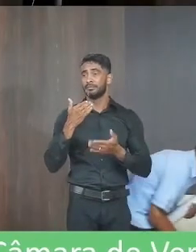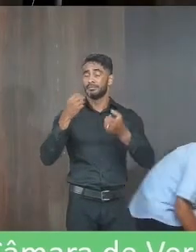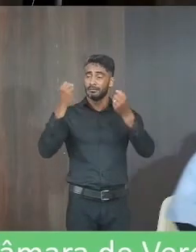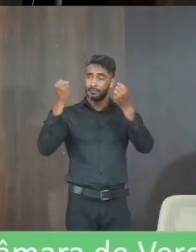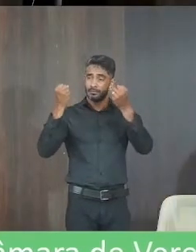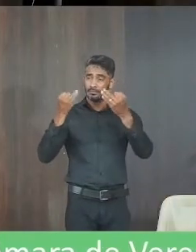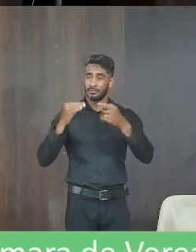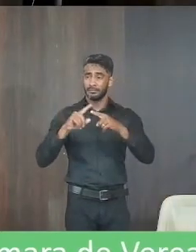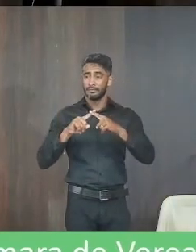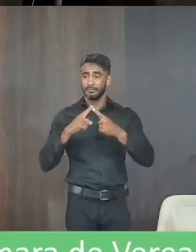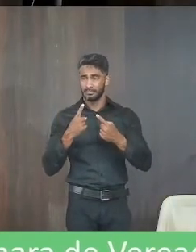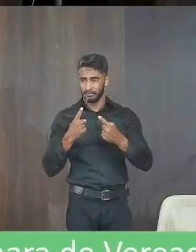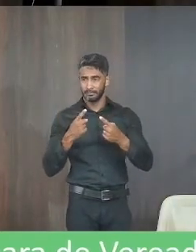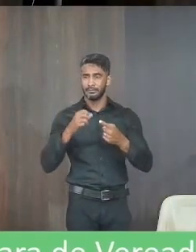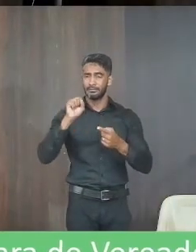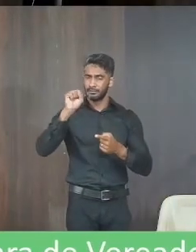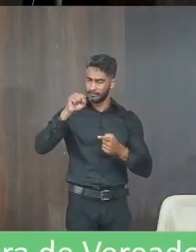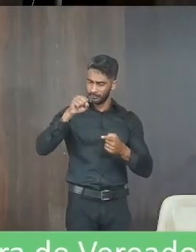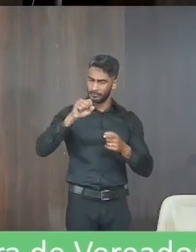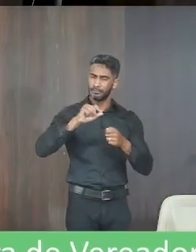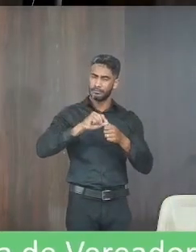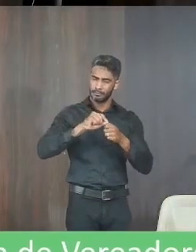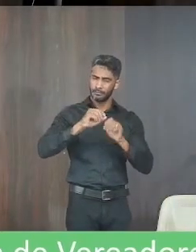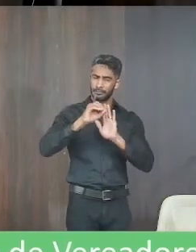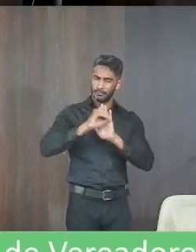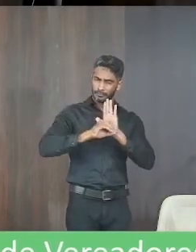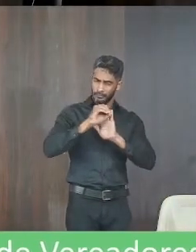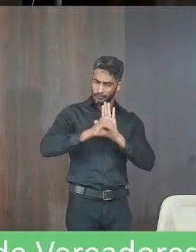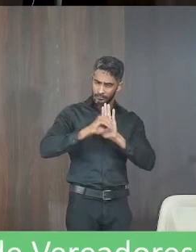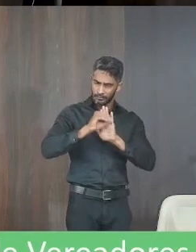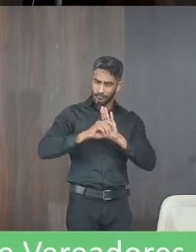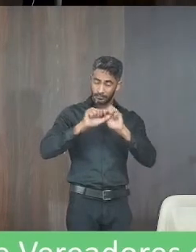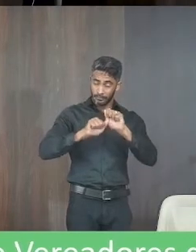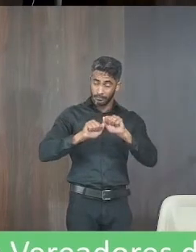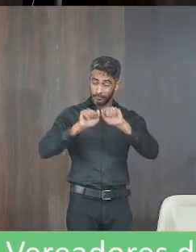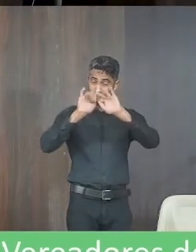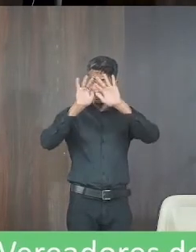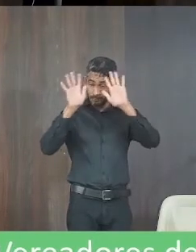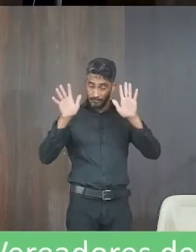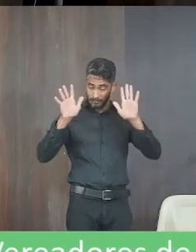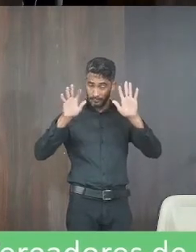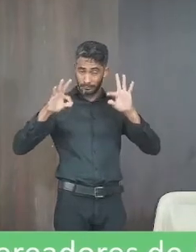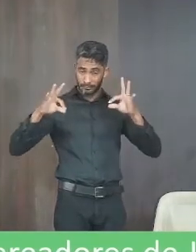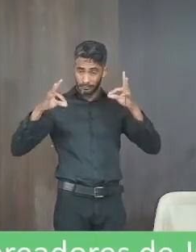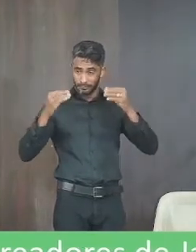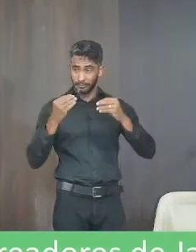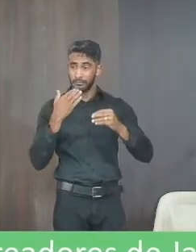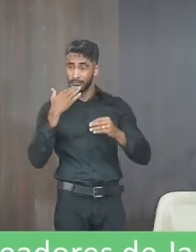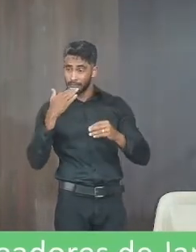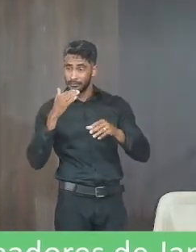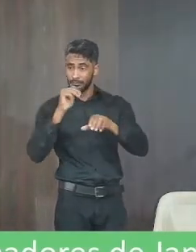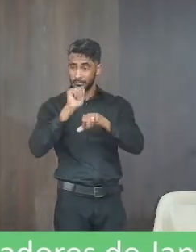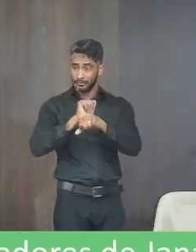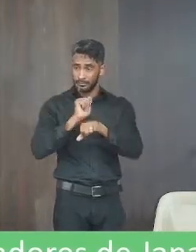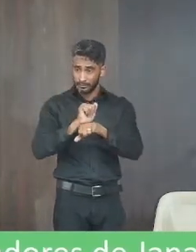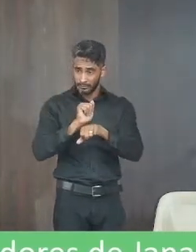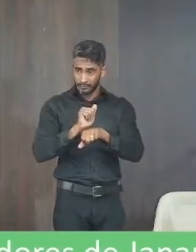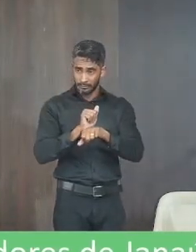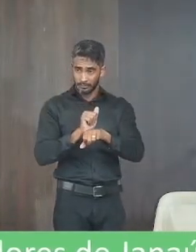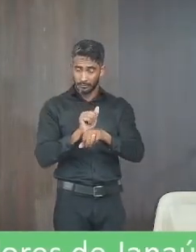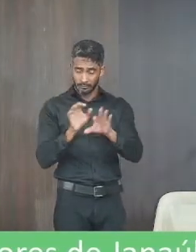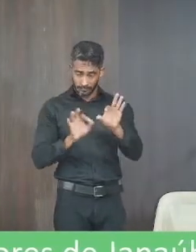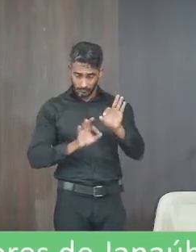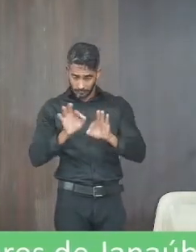assunto mas nós vamos fazer um ofício esclarecendo toda a situação a gente só iria pedir para esperar chegar